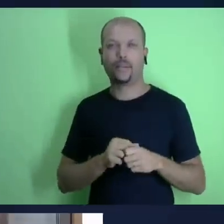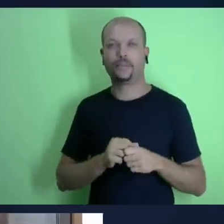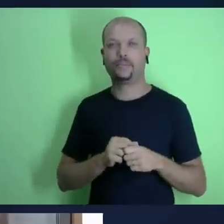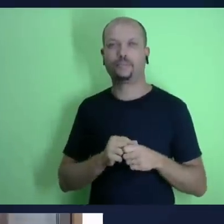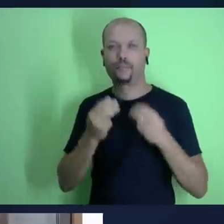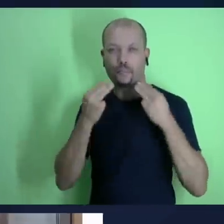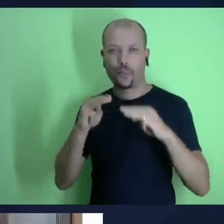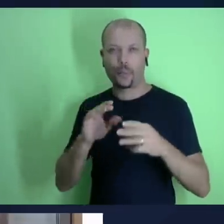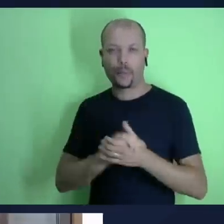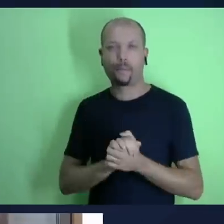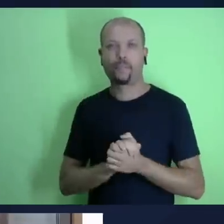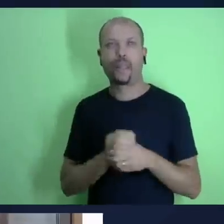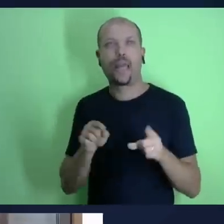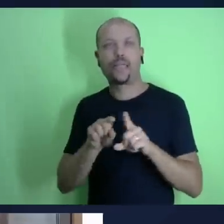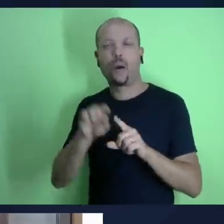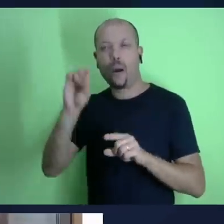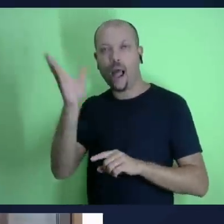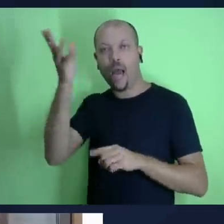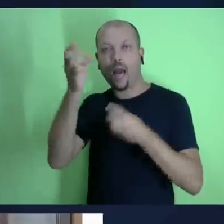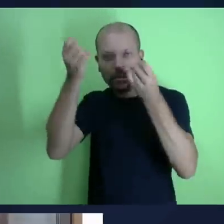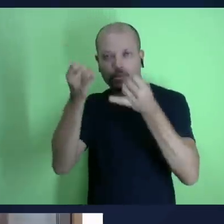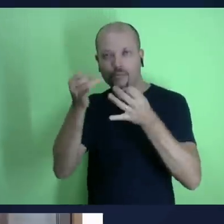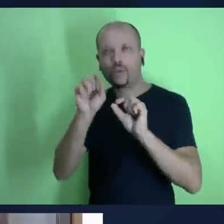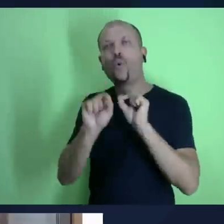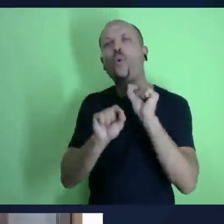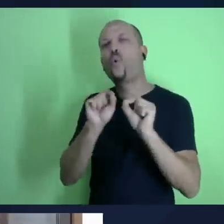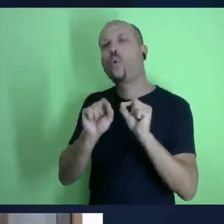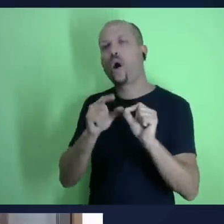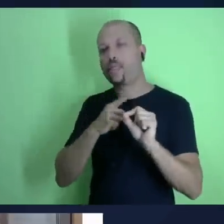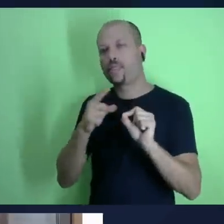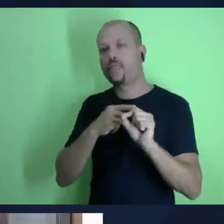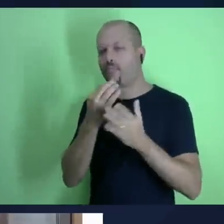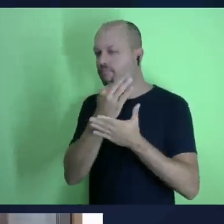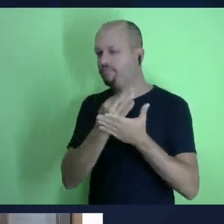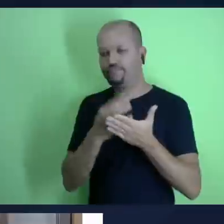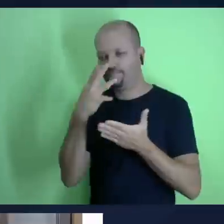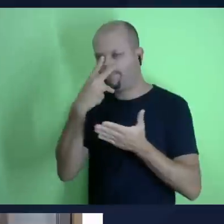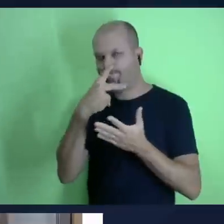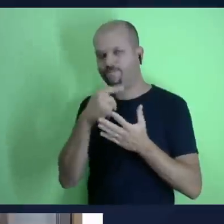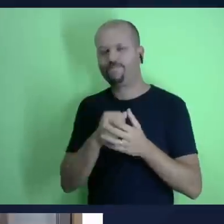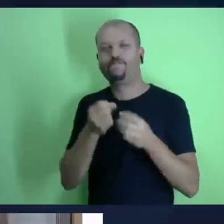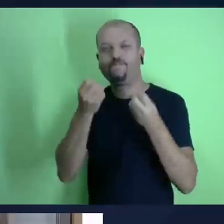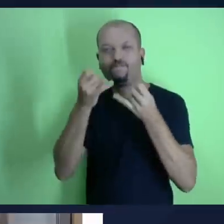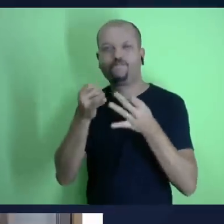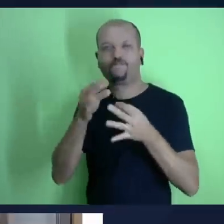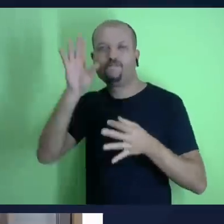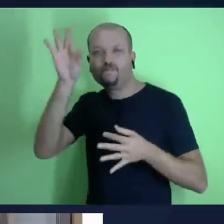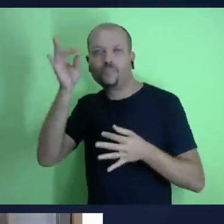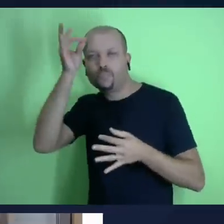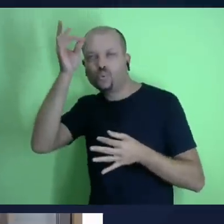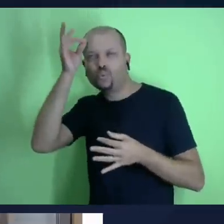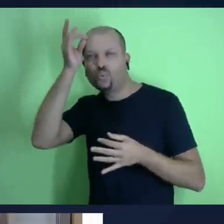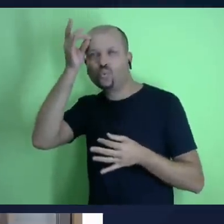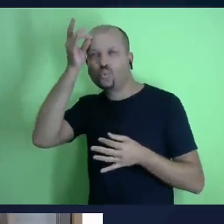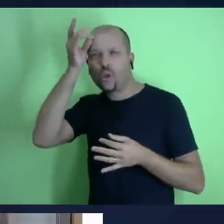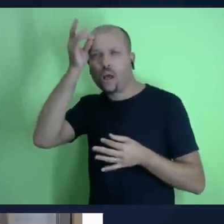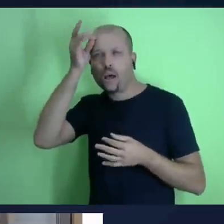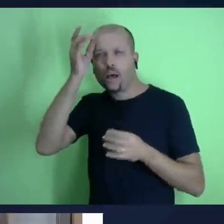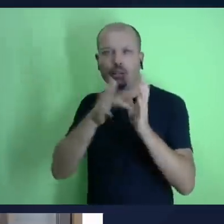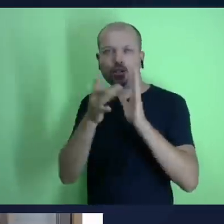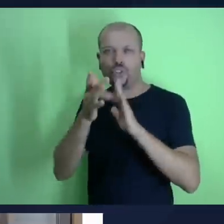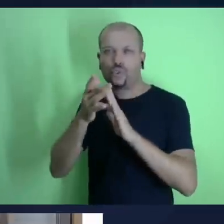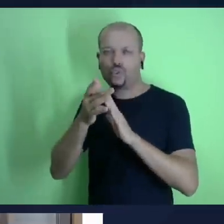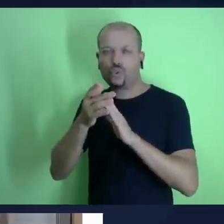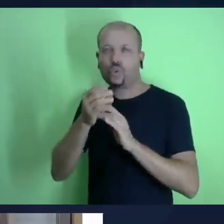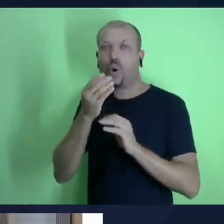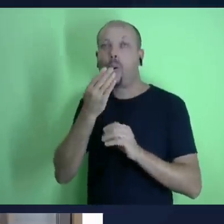joão capítulo 14 era o maior dom que o céu possuía para deixar ao ser humano então deus dá